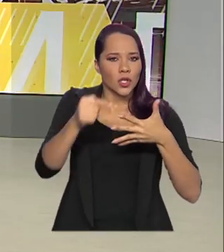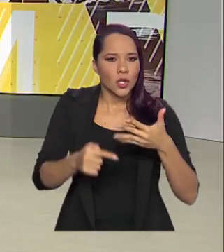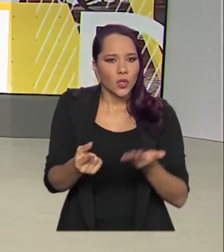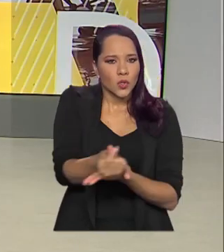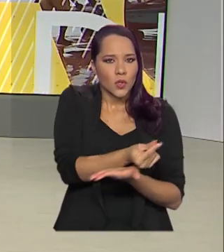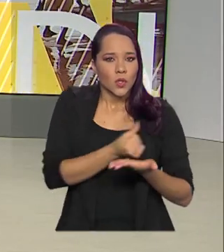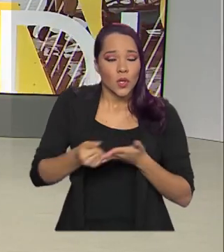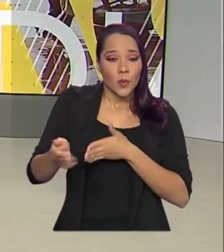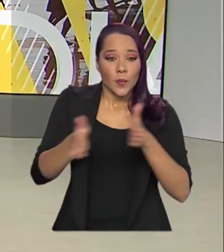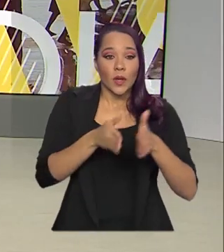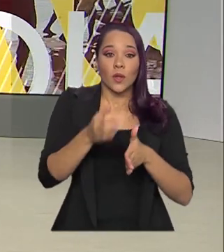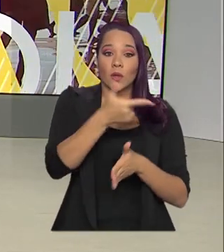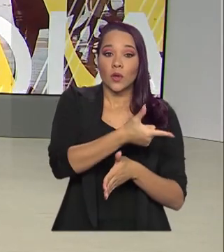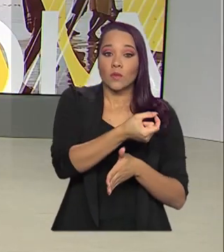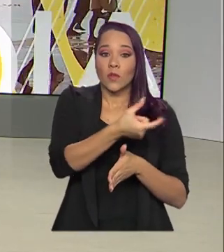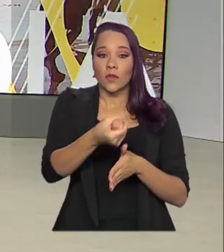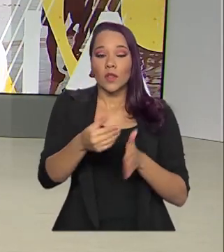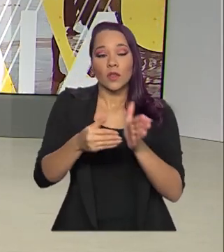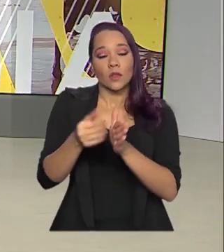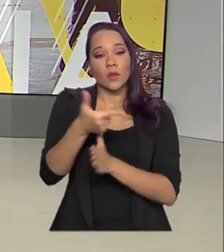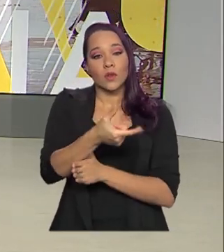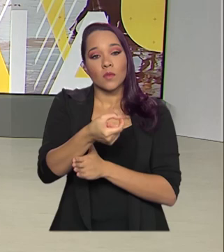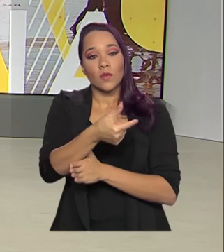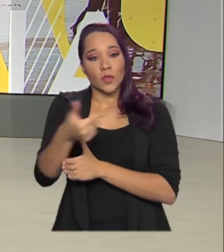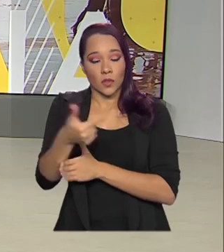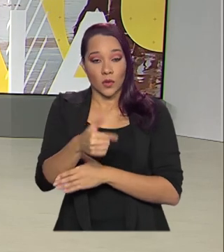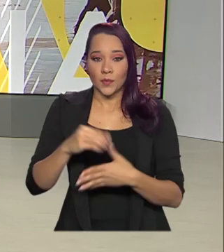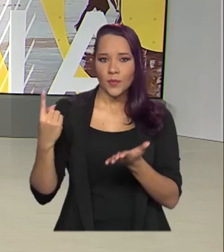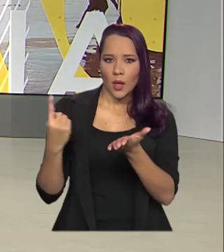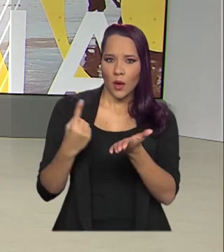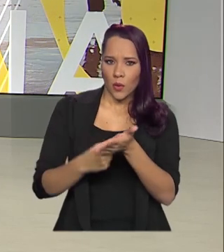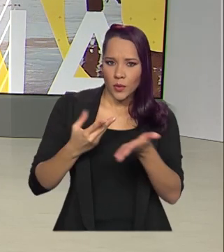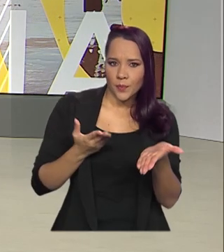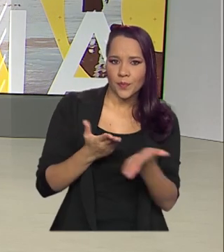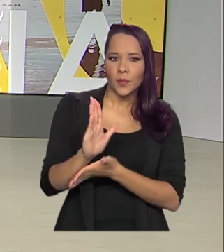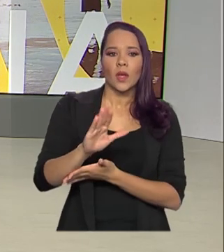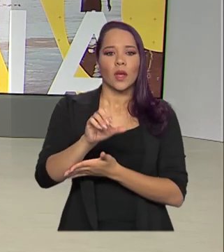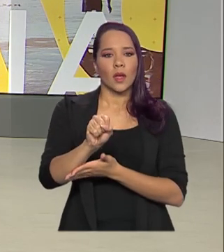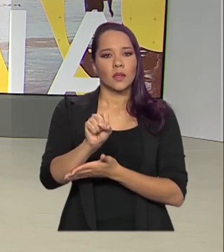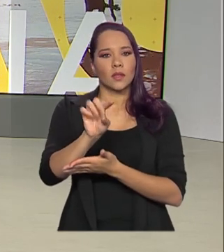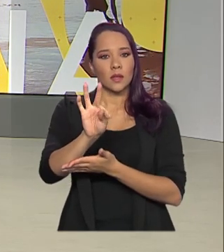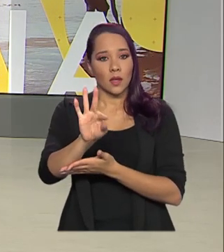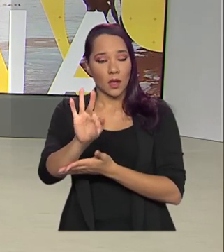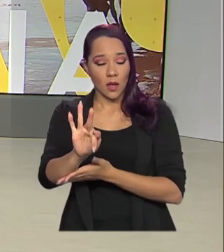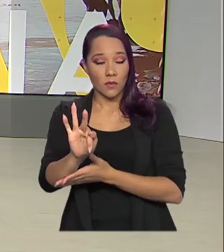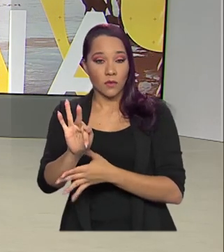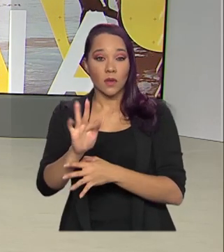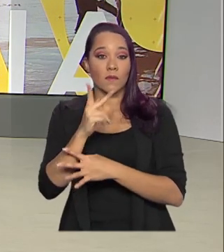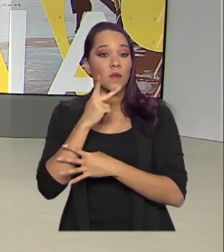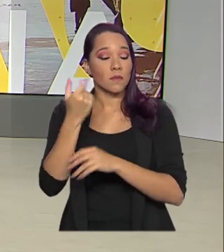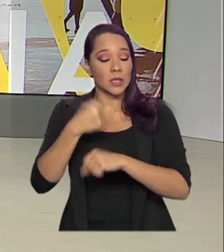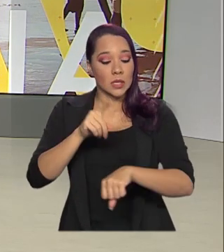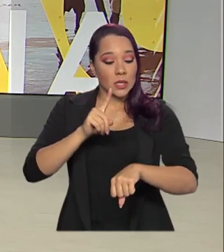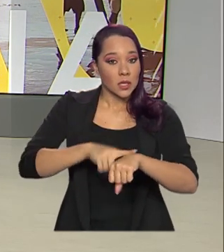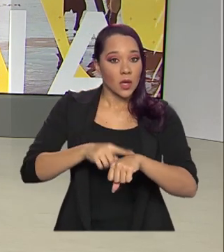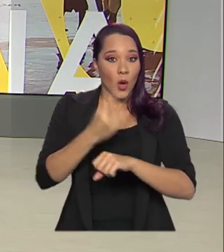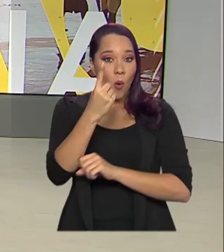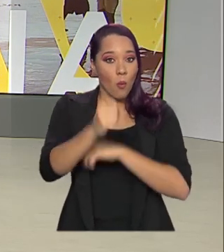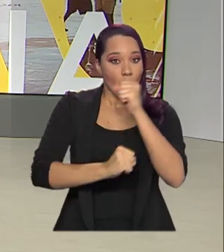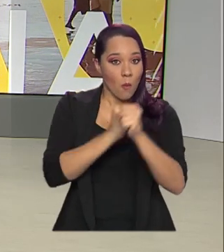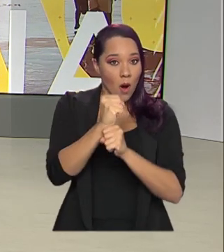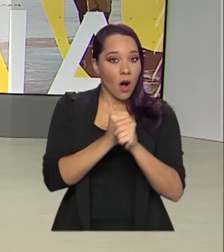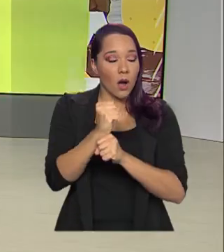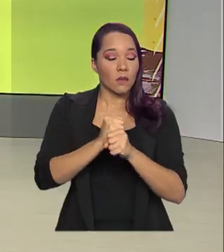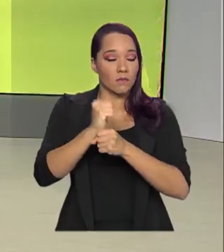de 2020 a 2022. O acordo foi homologado pelo Supremo Tribunal Federal que fixou o prazo de 12 meses para que o